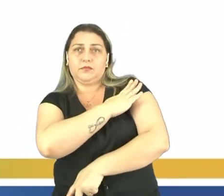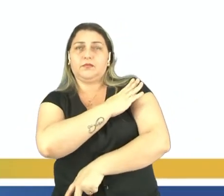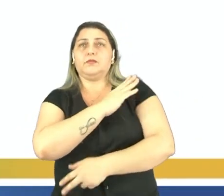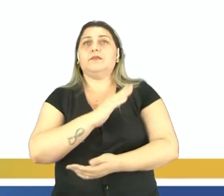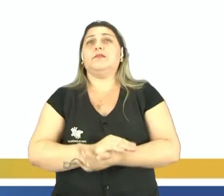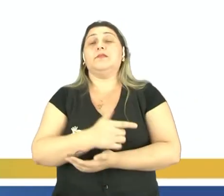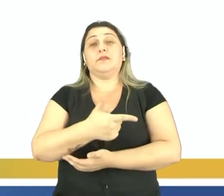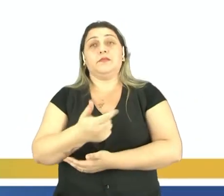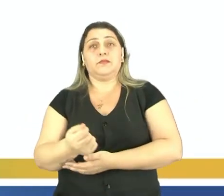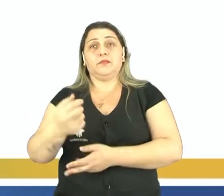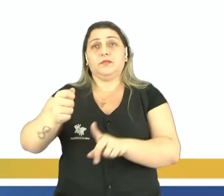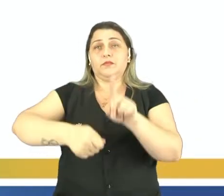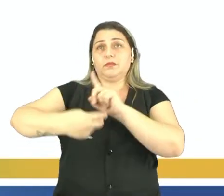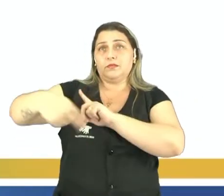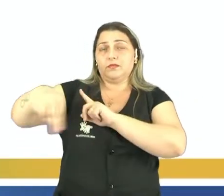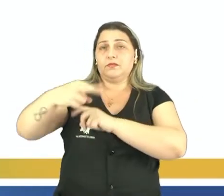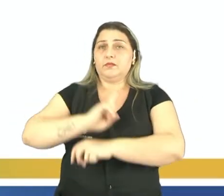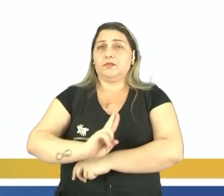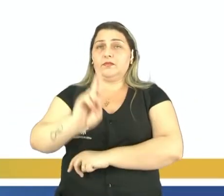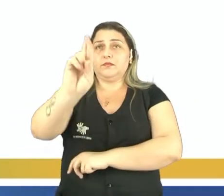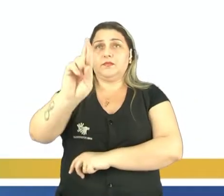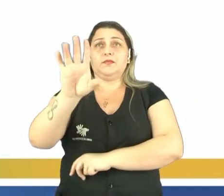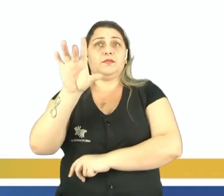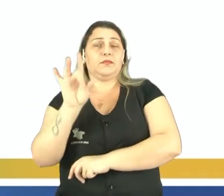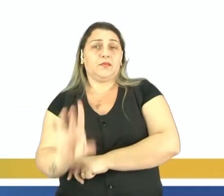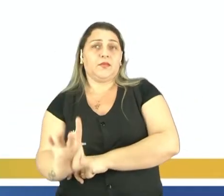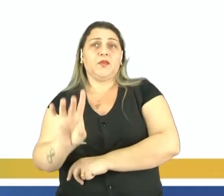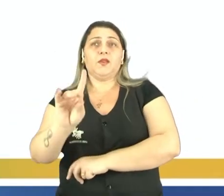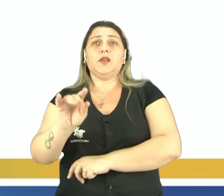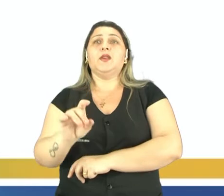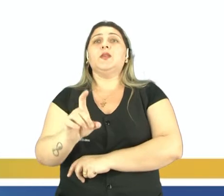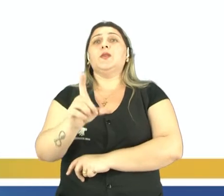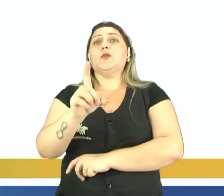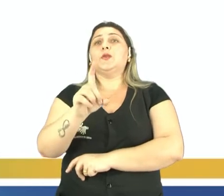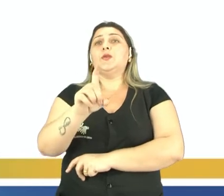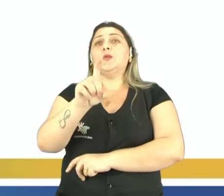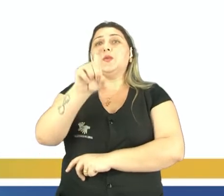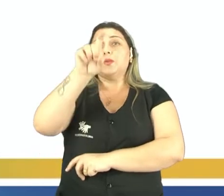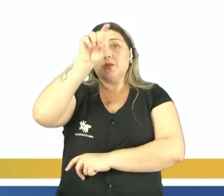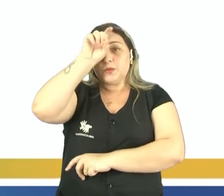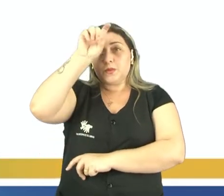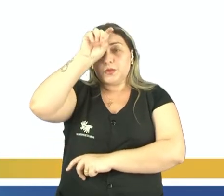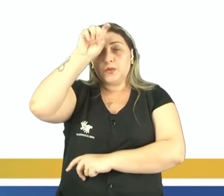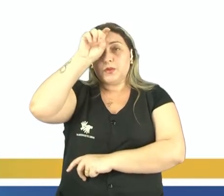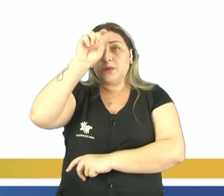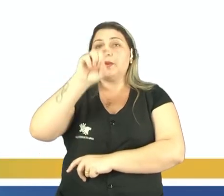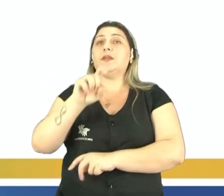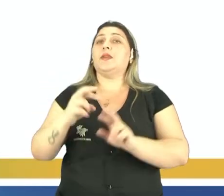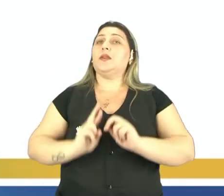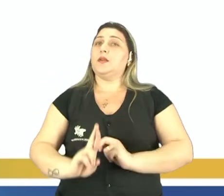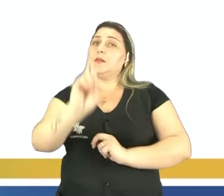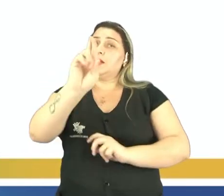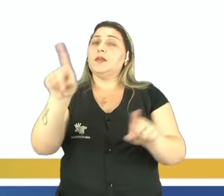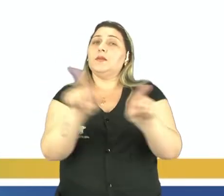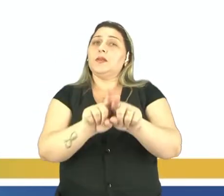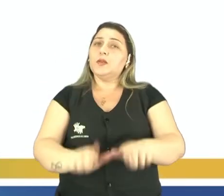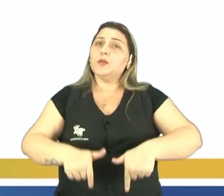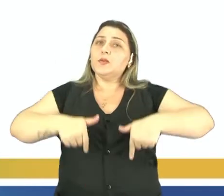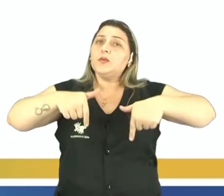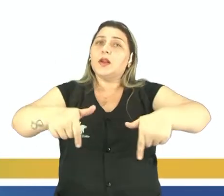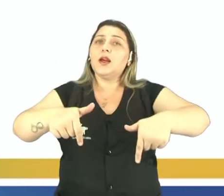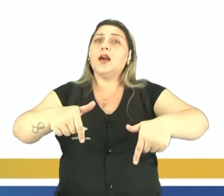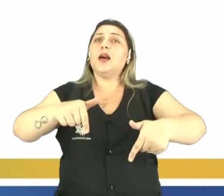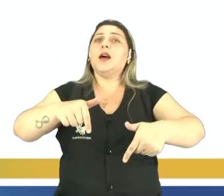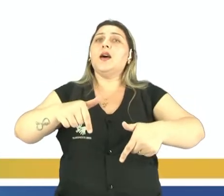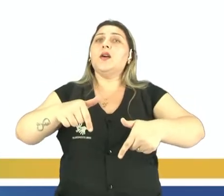O 20 de novembro representa não apenas o dia da morte de Zumbi dos Palmares, representa todos aqueles que lutaram contra o